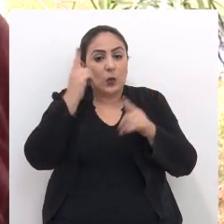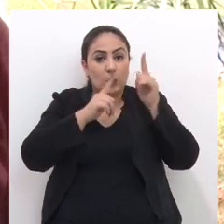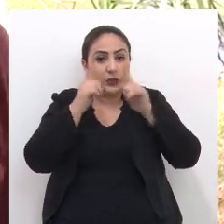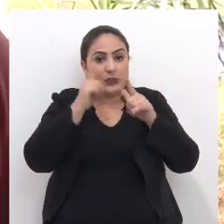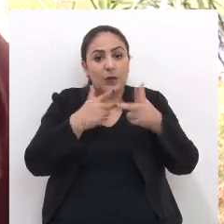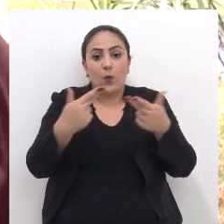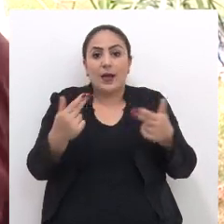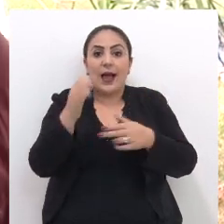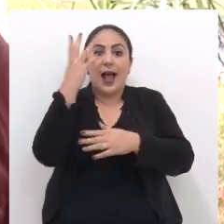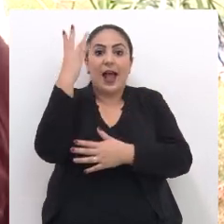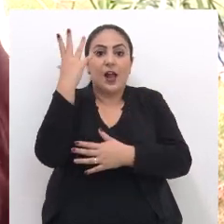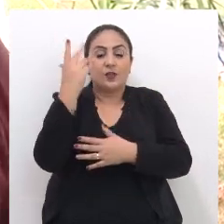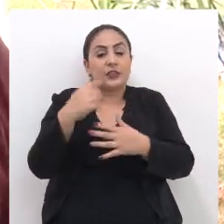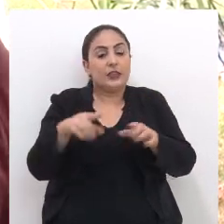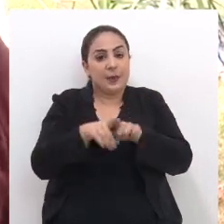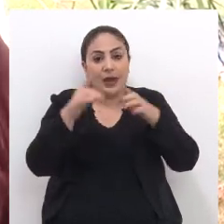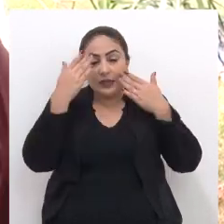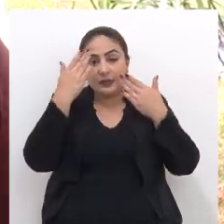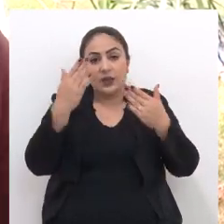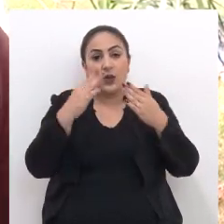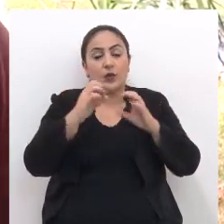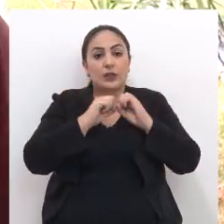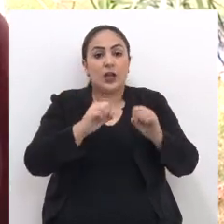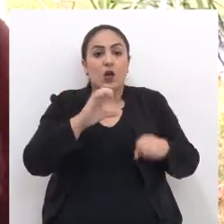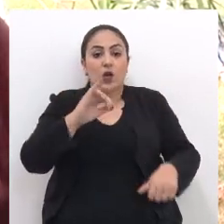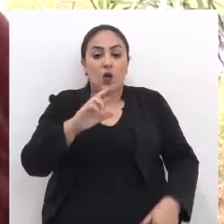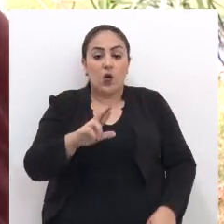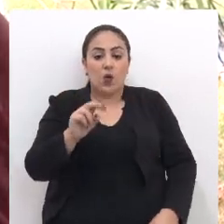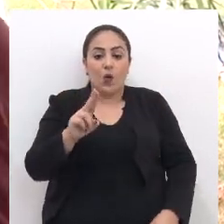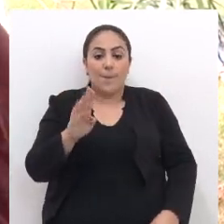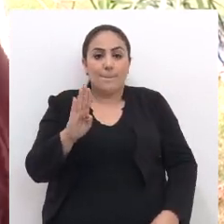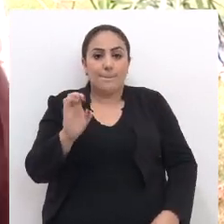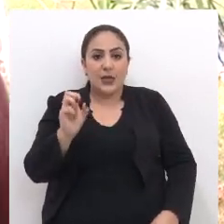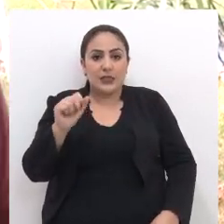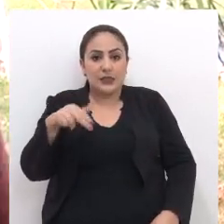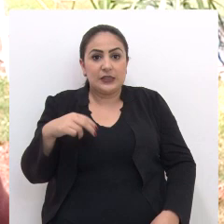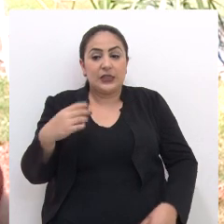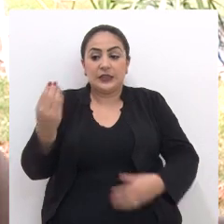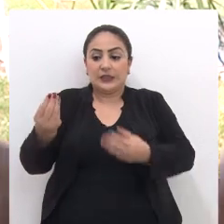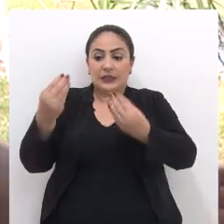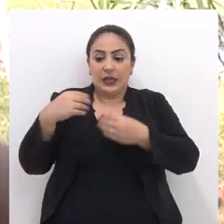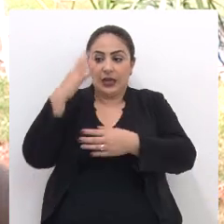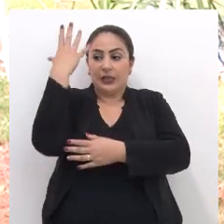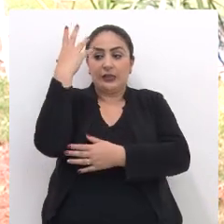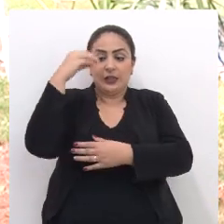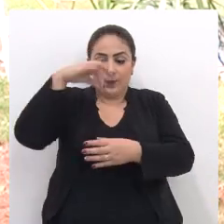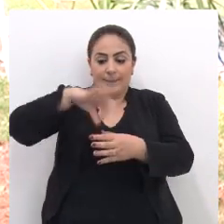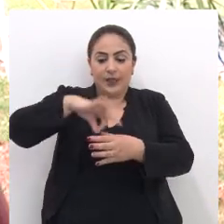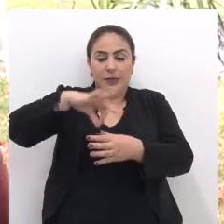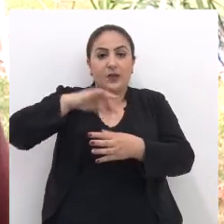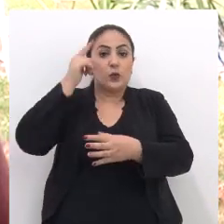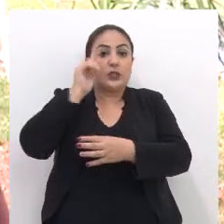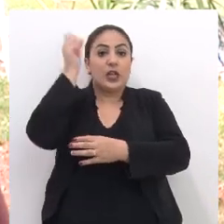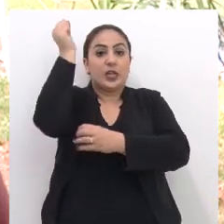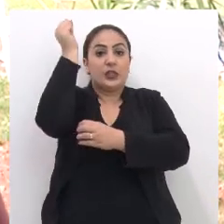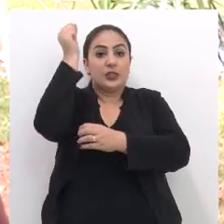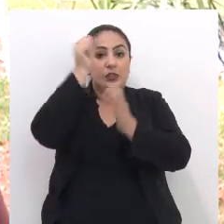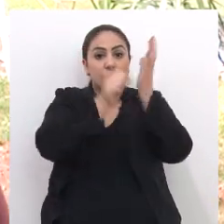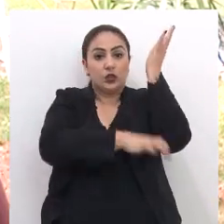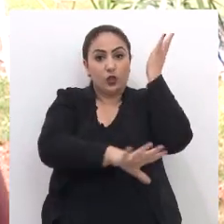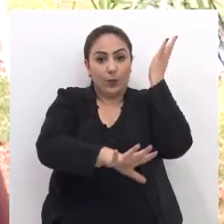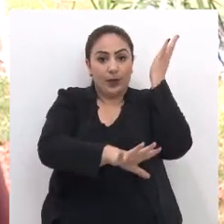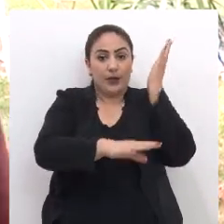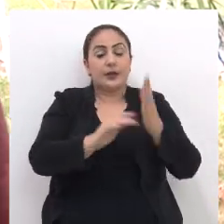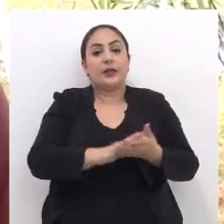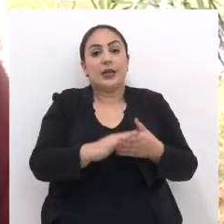Ambiente e conseguimos algumas árvores. Quero agradecer ao secretário Rubens de doar essas árvores para nós plantar aqui e fazer uma sombra para as crianças brincar